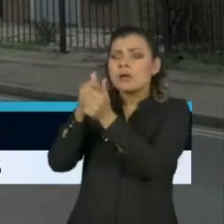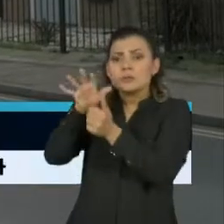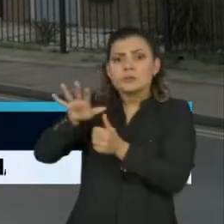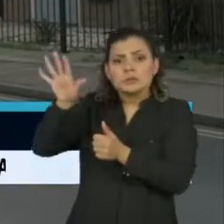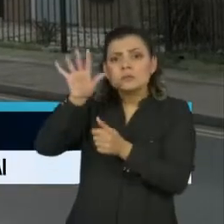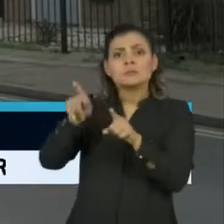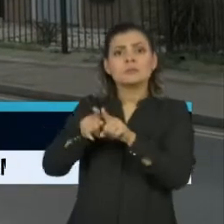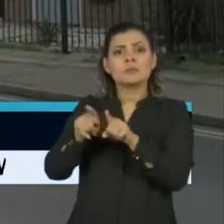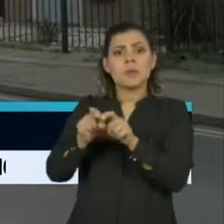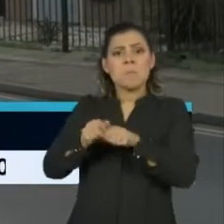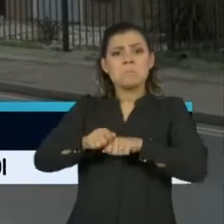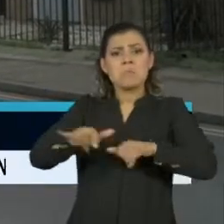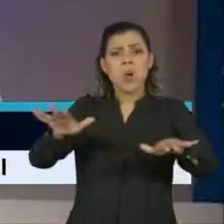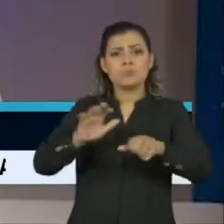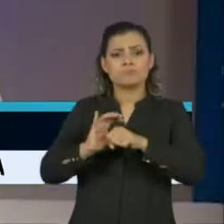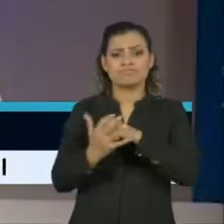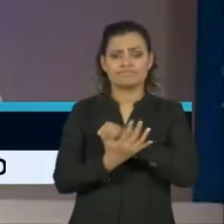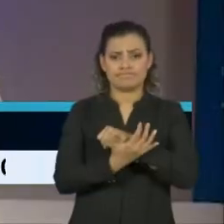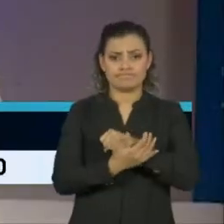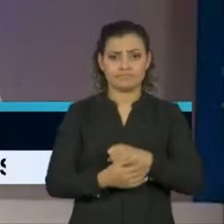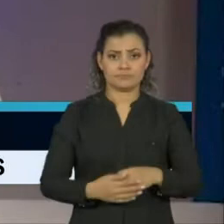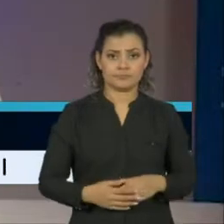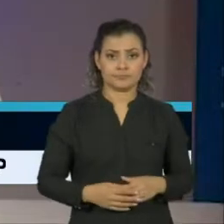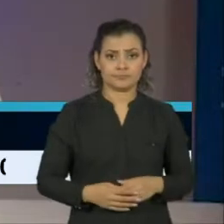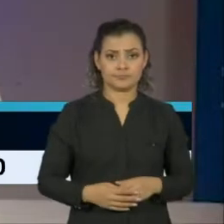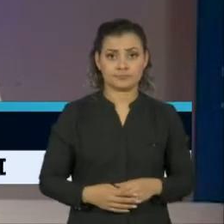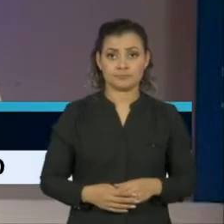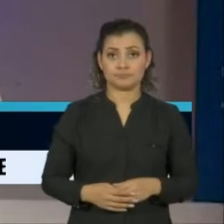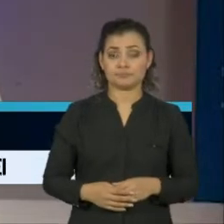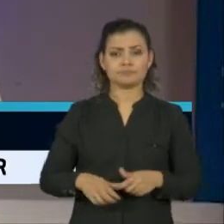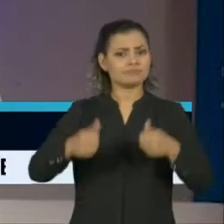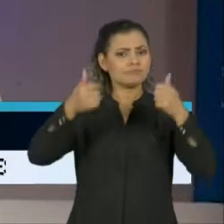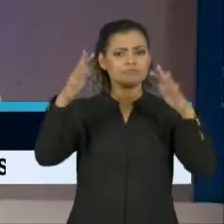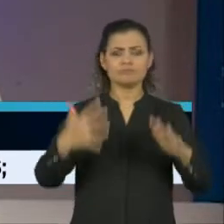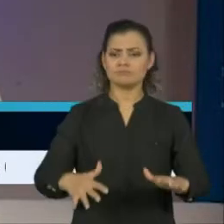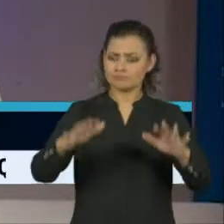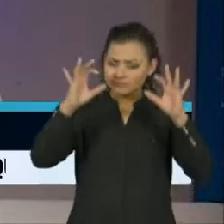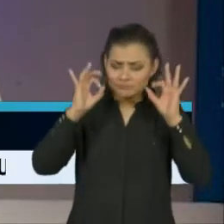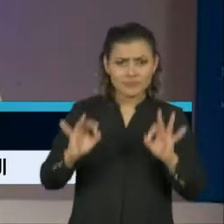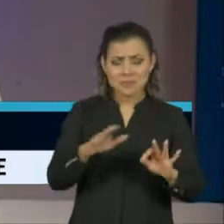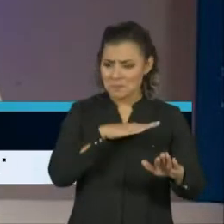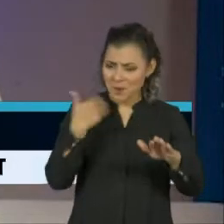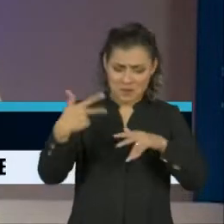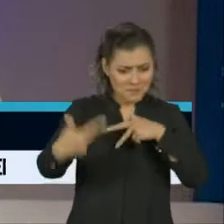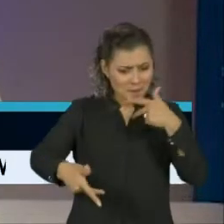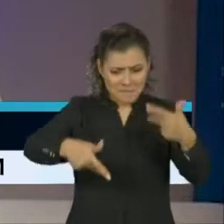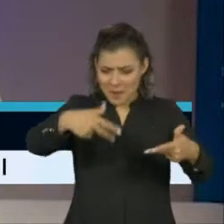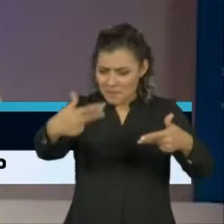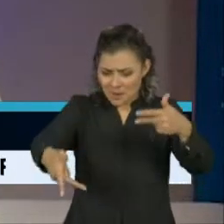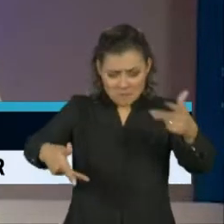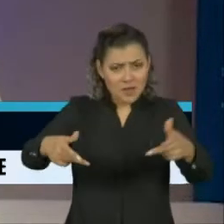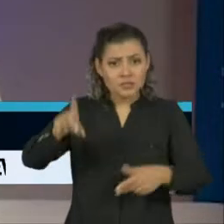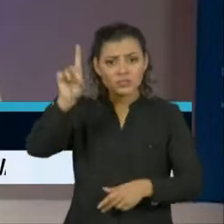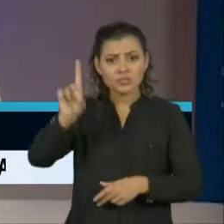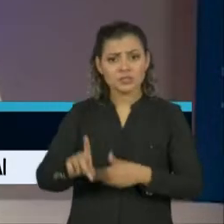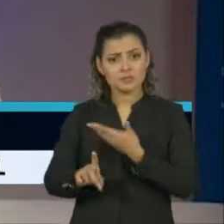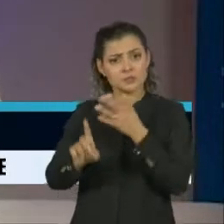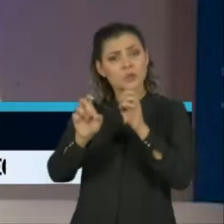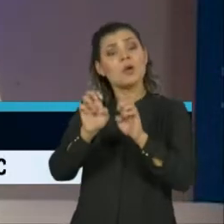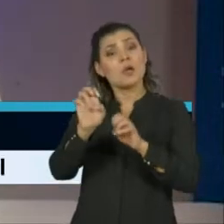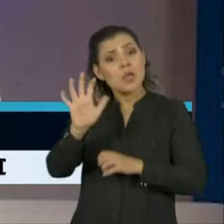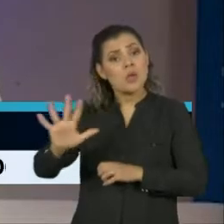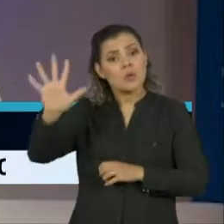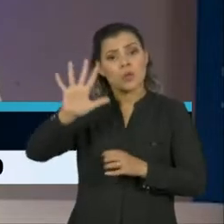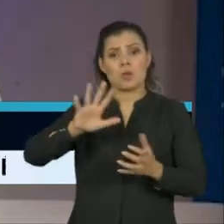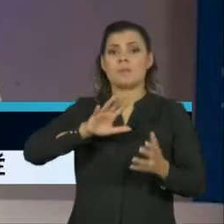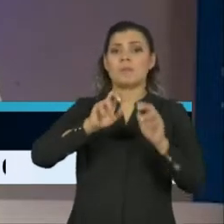explosão dos casos de coronavírus. Uma tragédia humana incalculável, segundo o diretor europeu da Organização